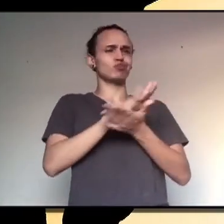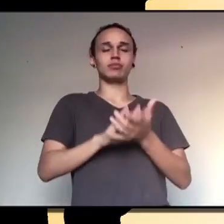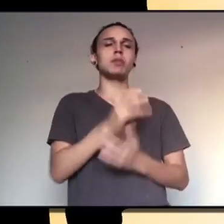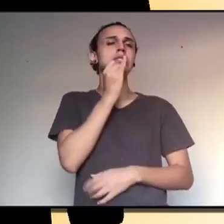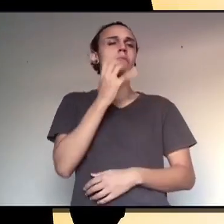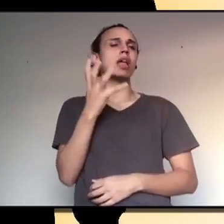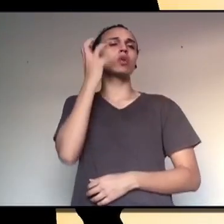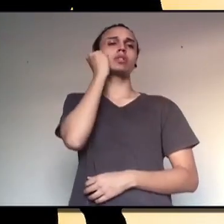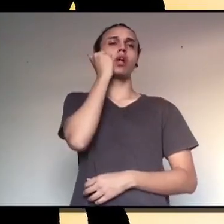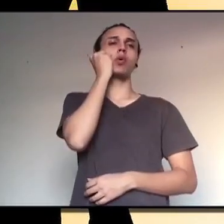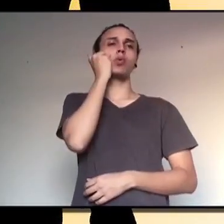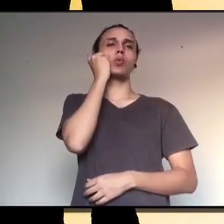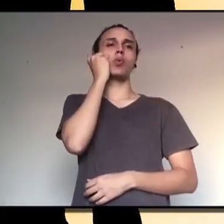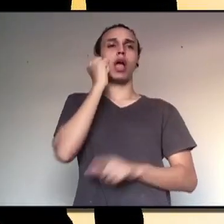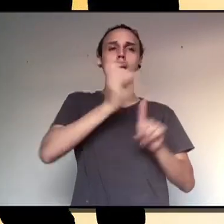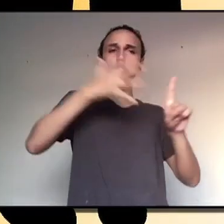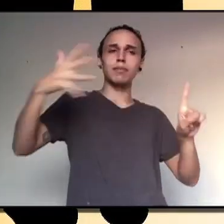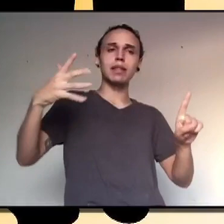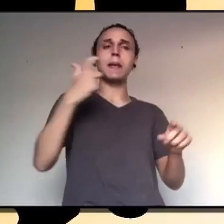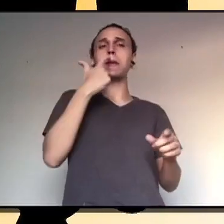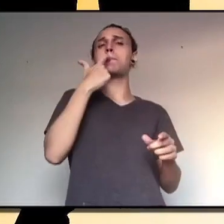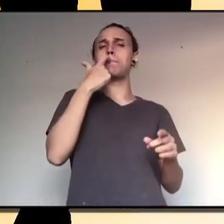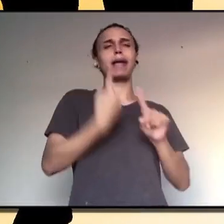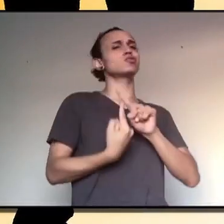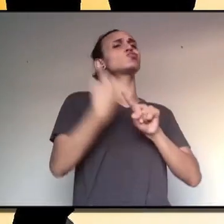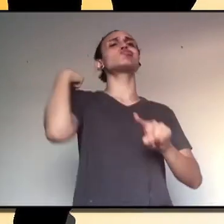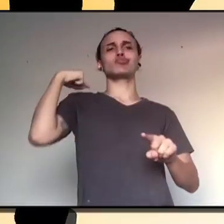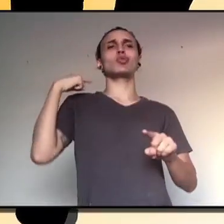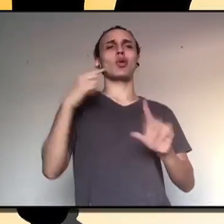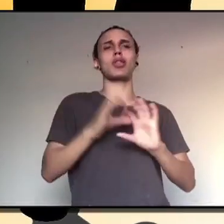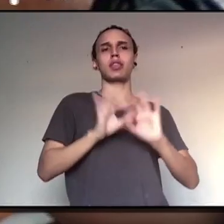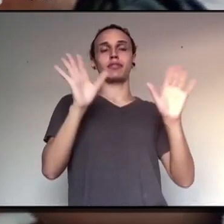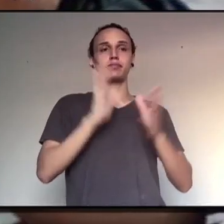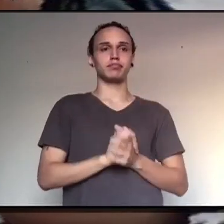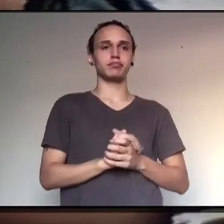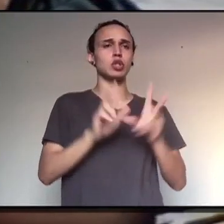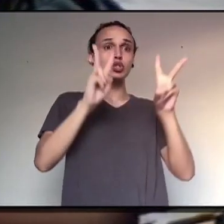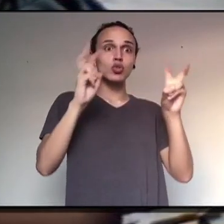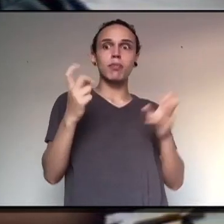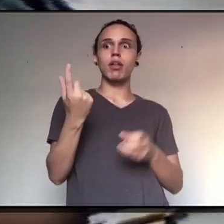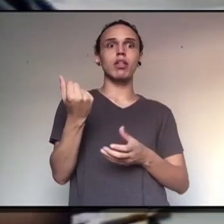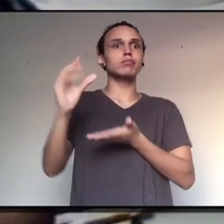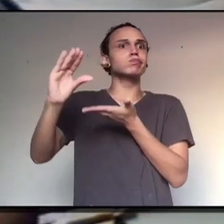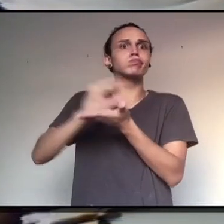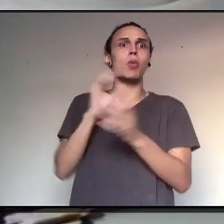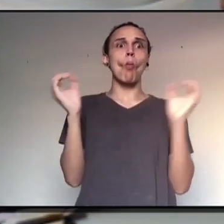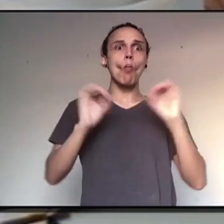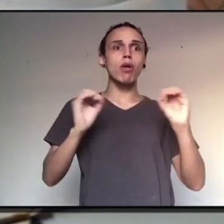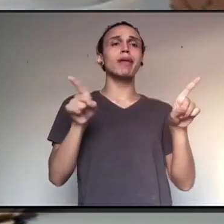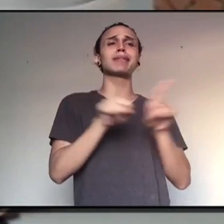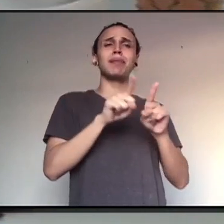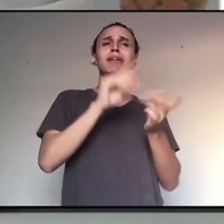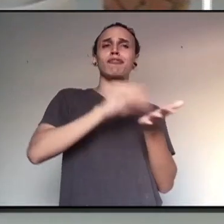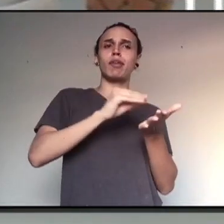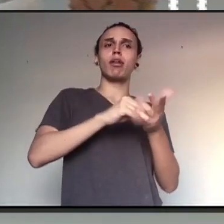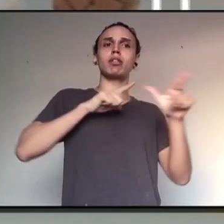formação de família. Por exemplo, adoção de crianças casadas do mesmo sexo é uma coisa muito recente. Temas econômicos relacionados à falta de